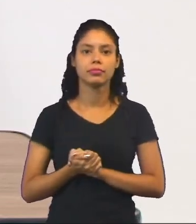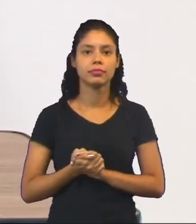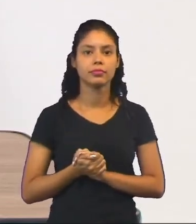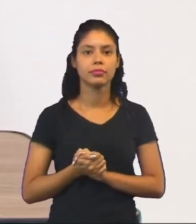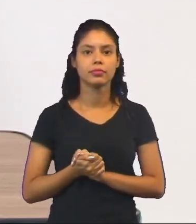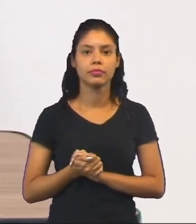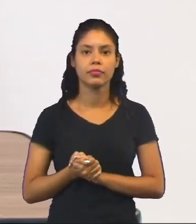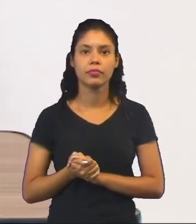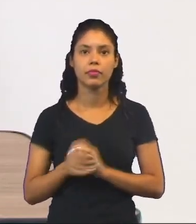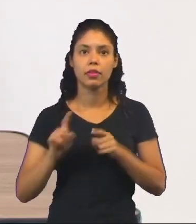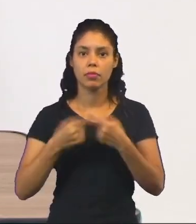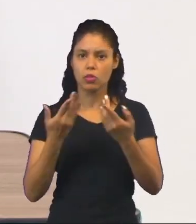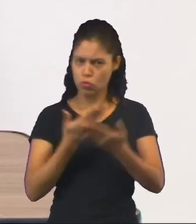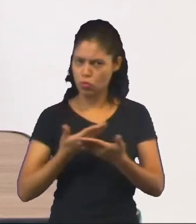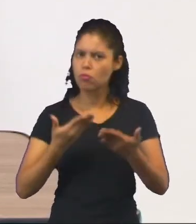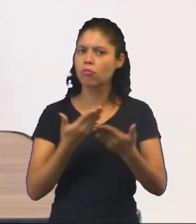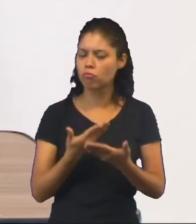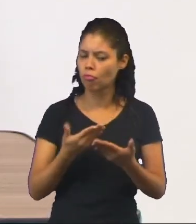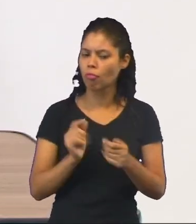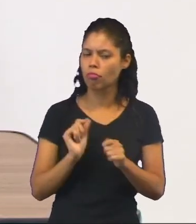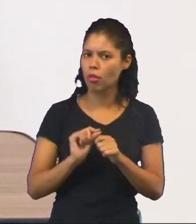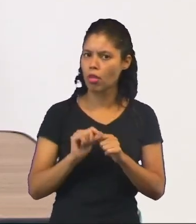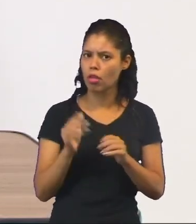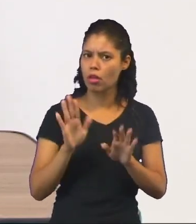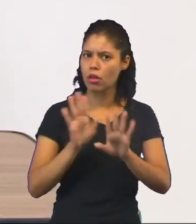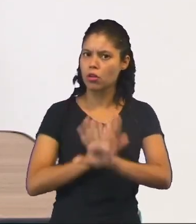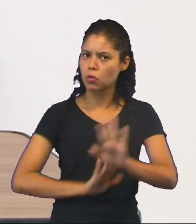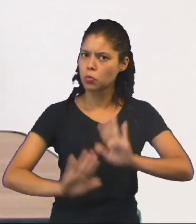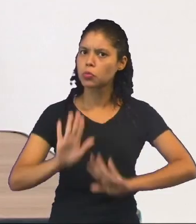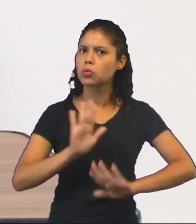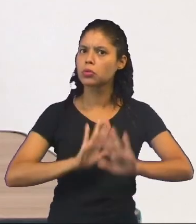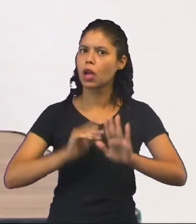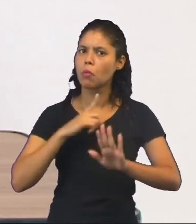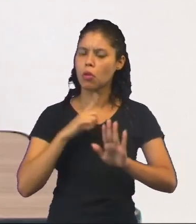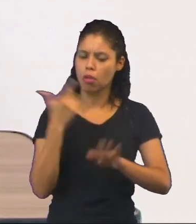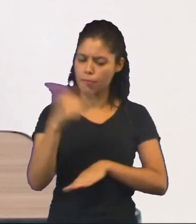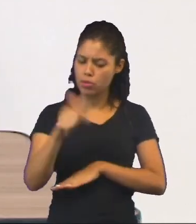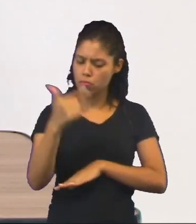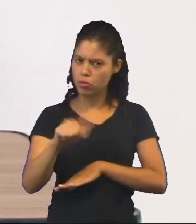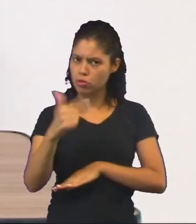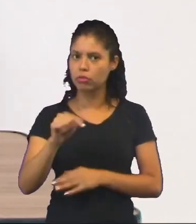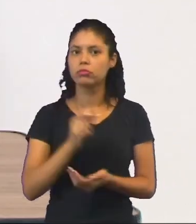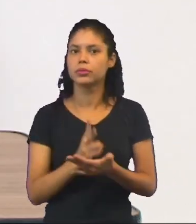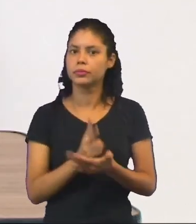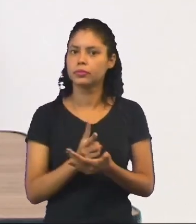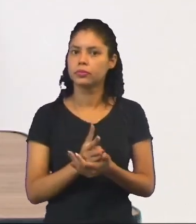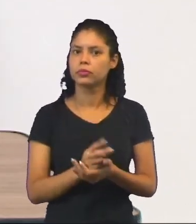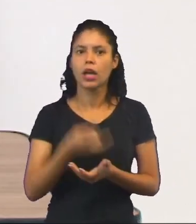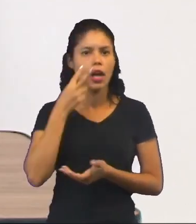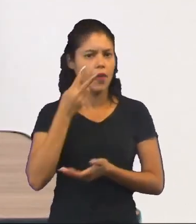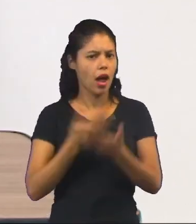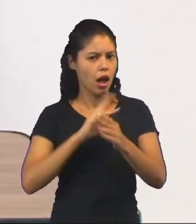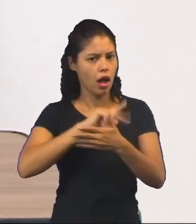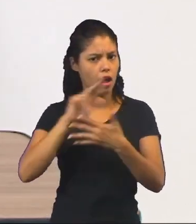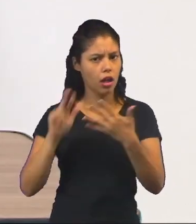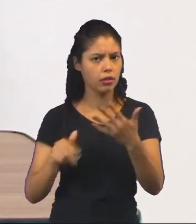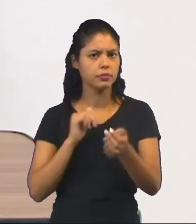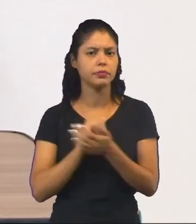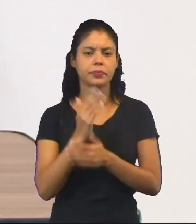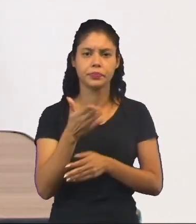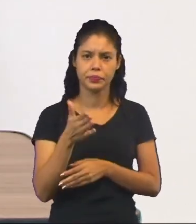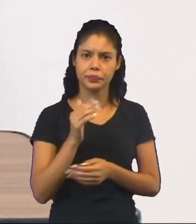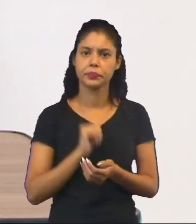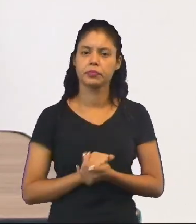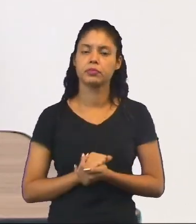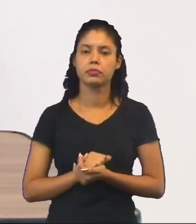registrar. Mas com cuidado para não haver repetições. Tem vários verbos, como a gente viu em nossas aulas, já